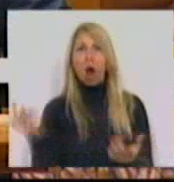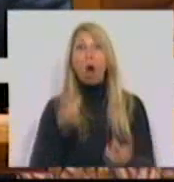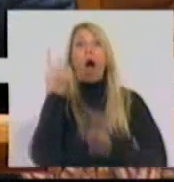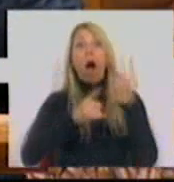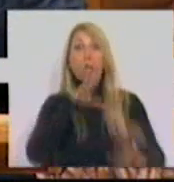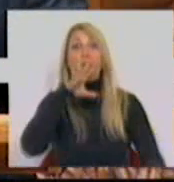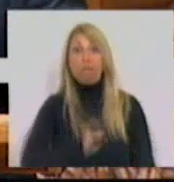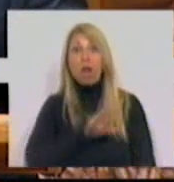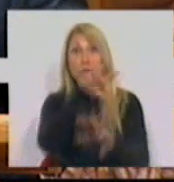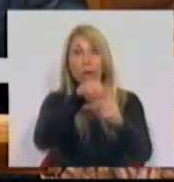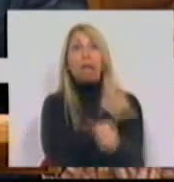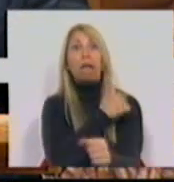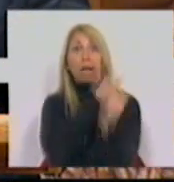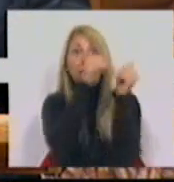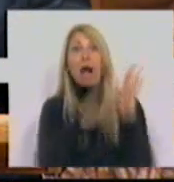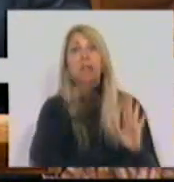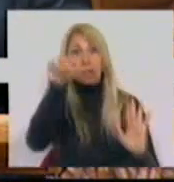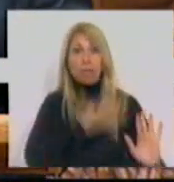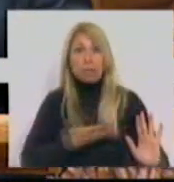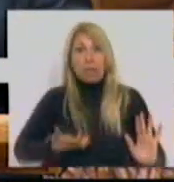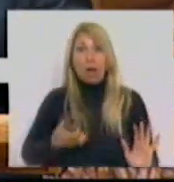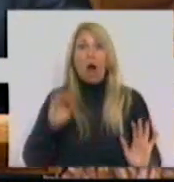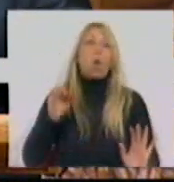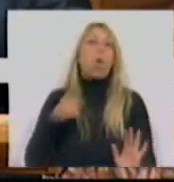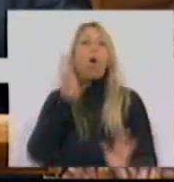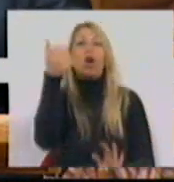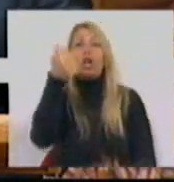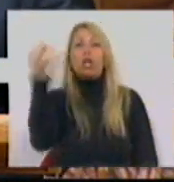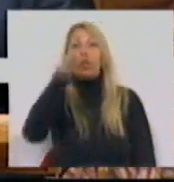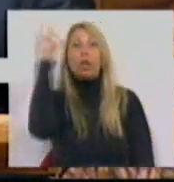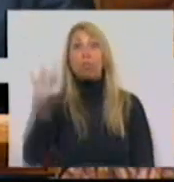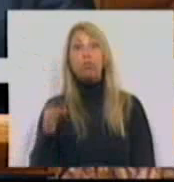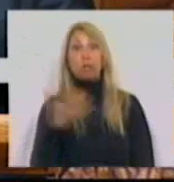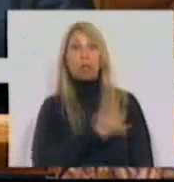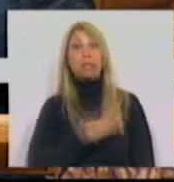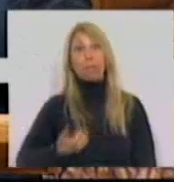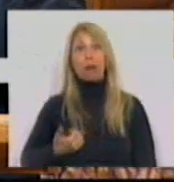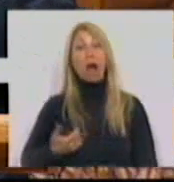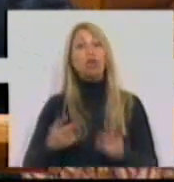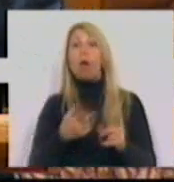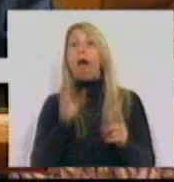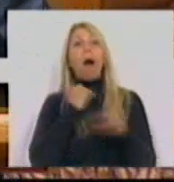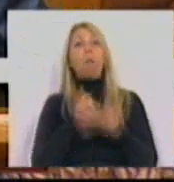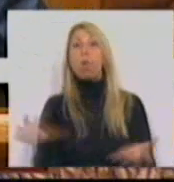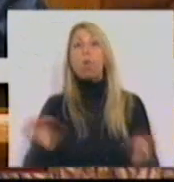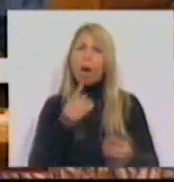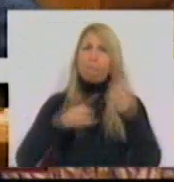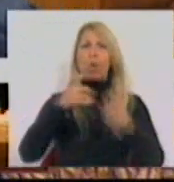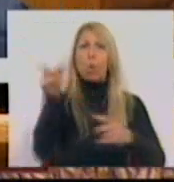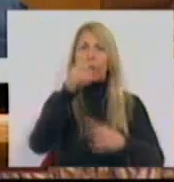filhos em casa, também eles desempregados. Ou aos mais de 50% desempregados, sem qualquer tipo de apoio, se o país está melhor.